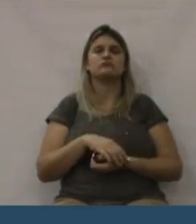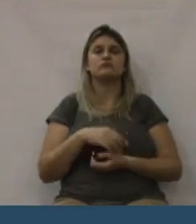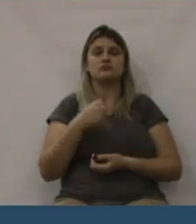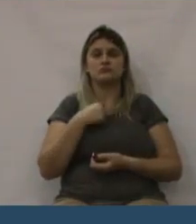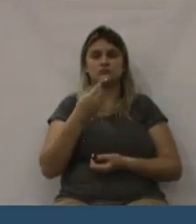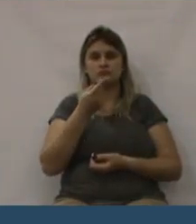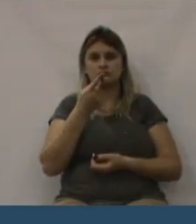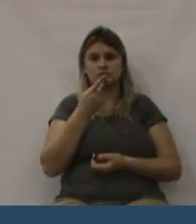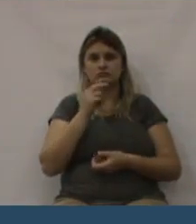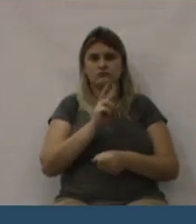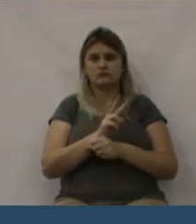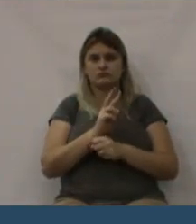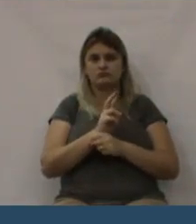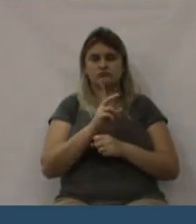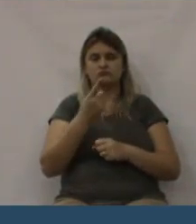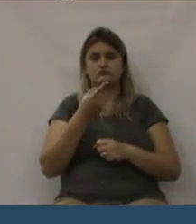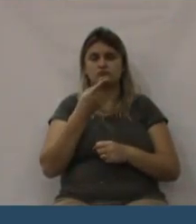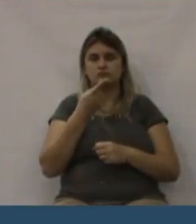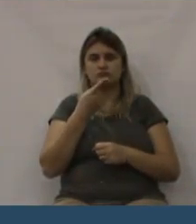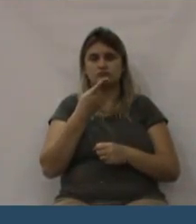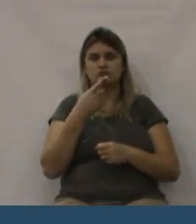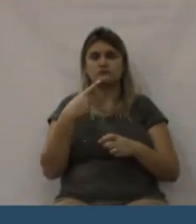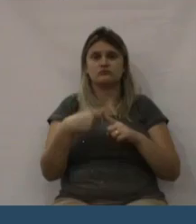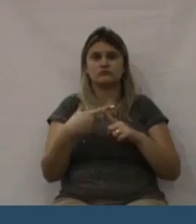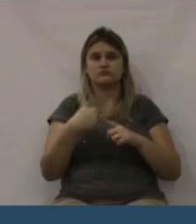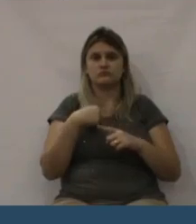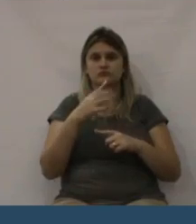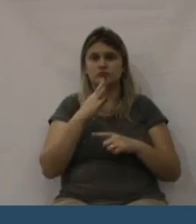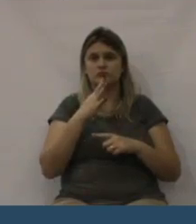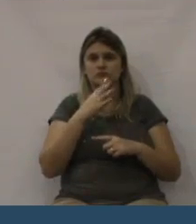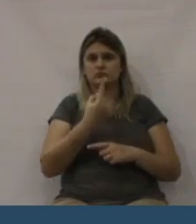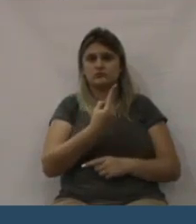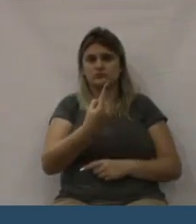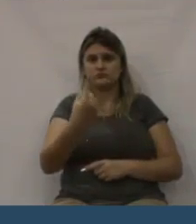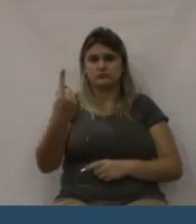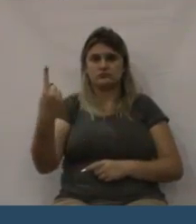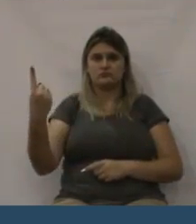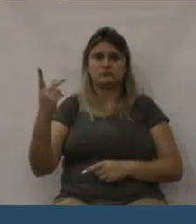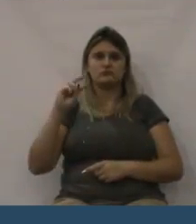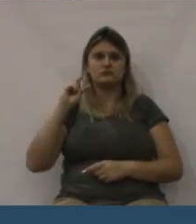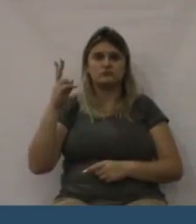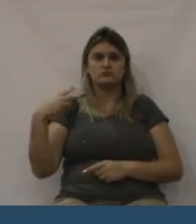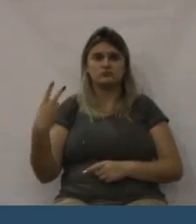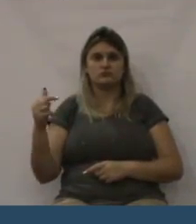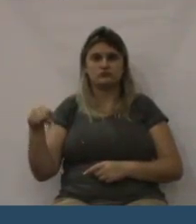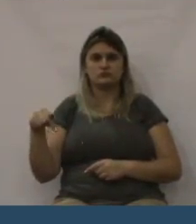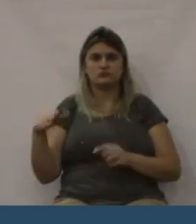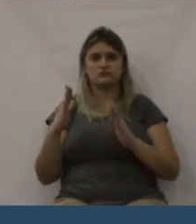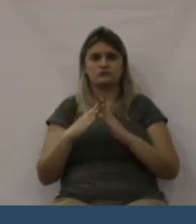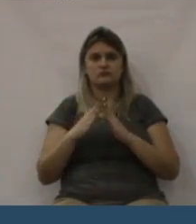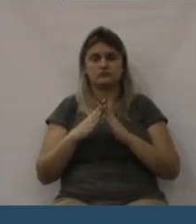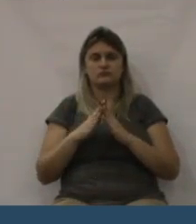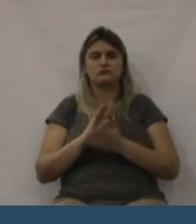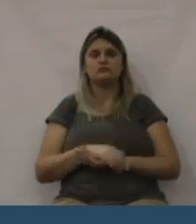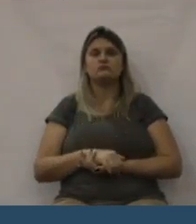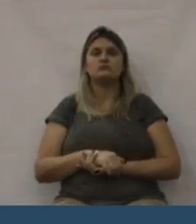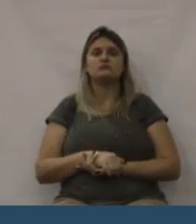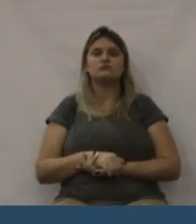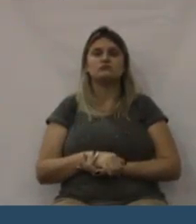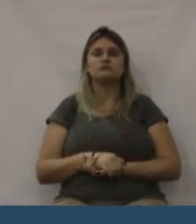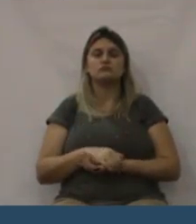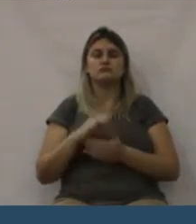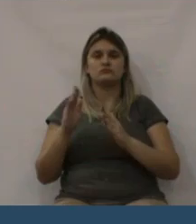aí que pagamos tudo mais caro e ficamos desolados com a política